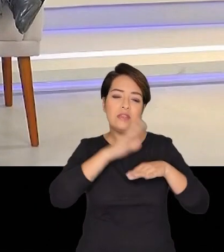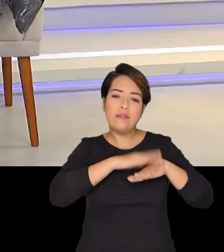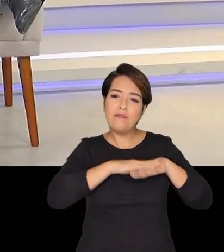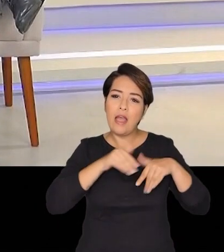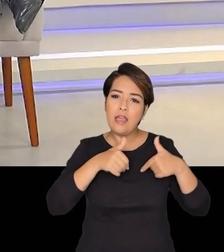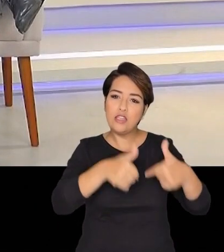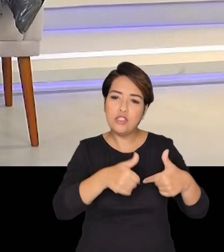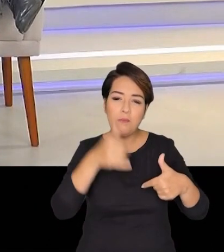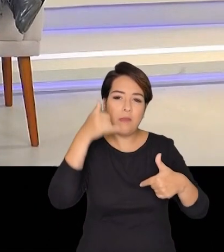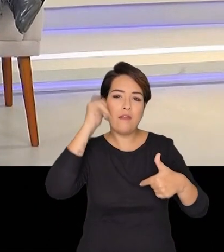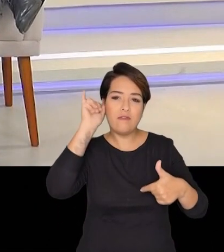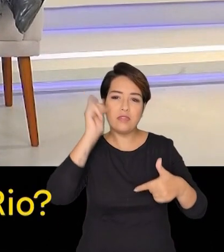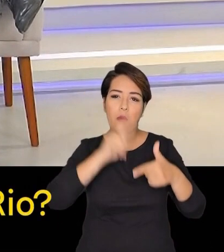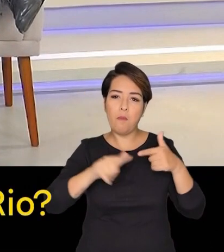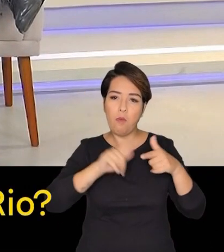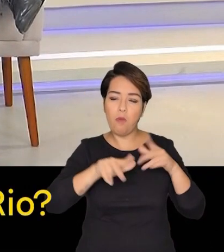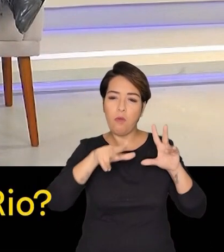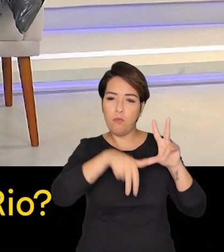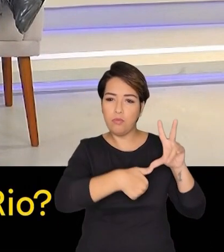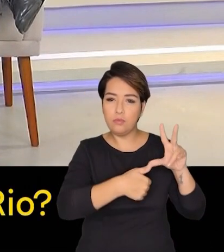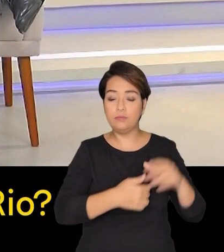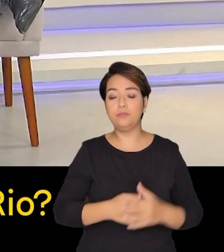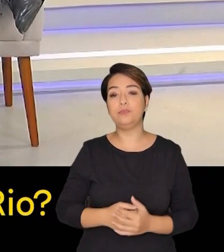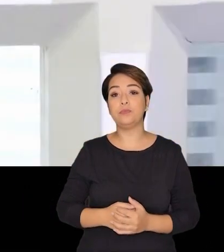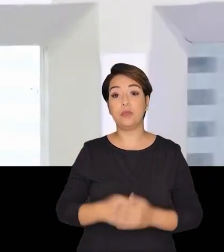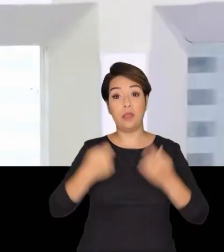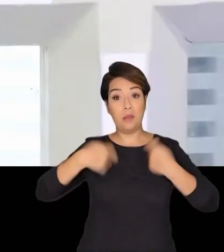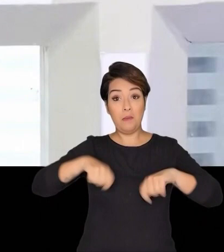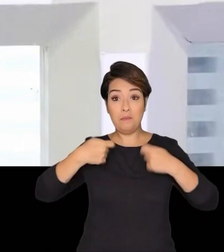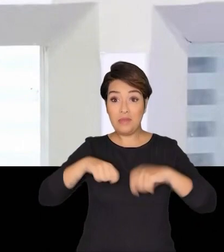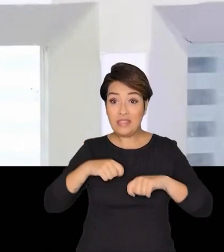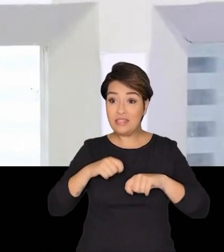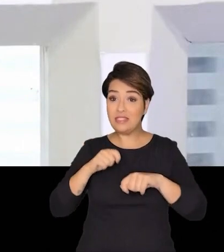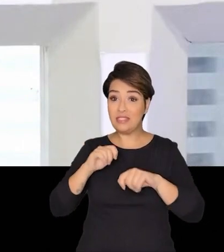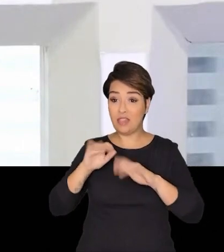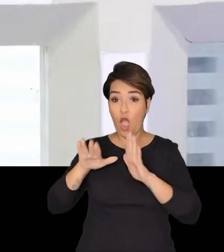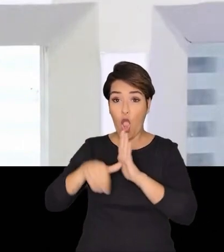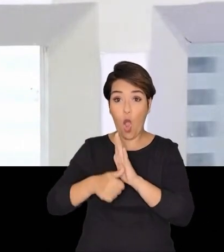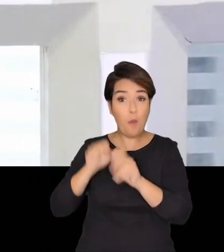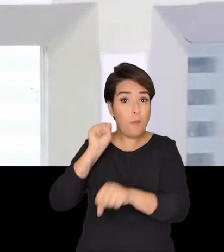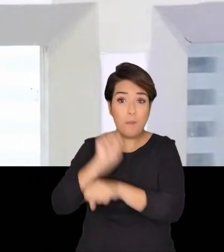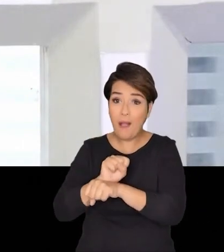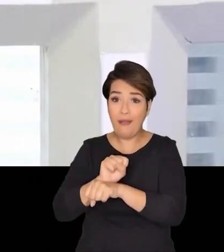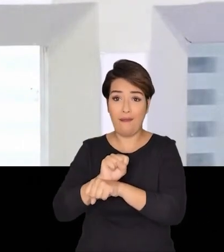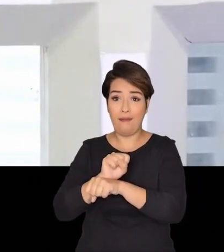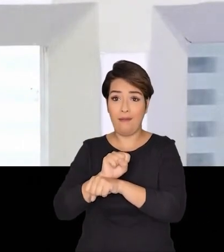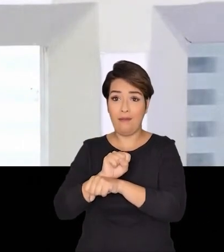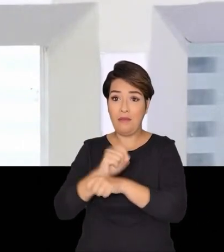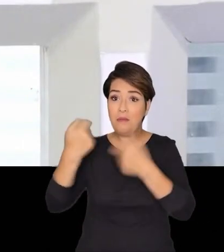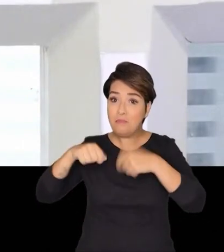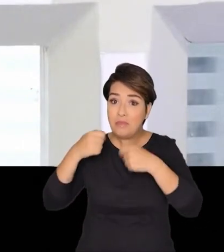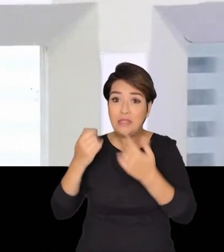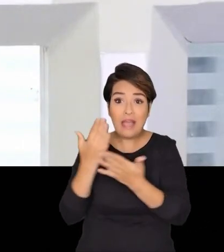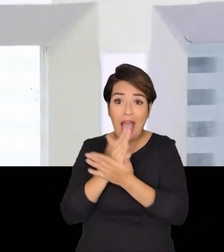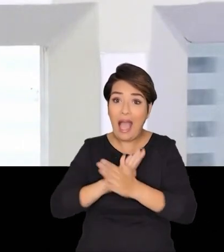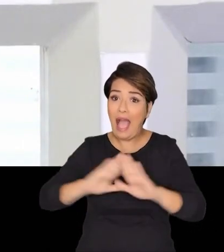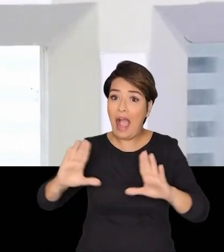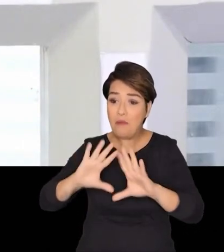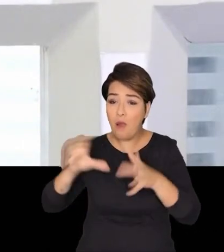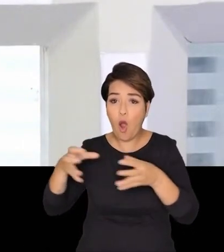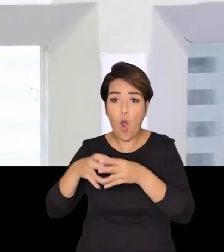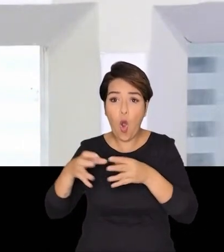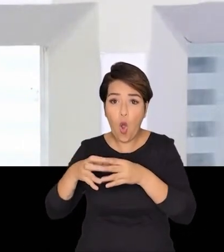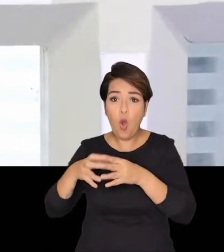casos que esses escândalos continuem acontecendo no estado do Rio. Tem que parar de roubar tem que acabar com essa máfia que está no poder no Rio de